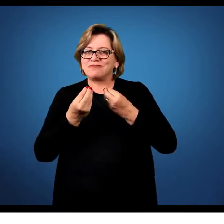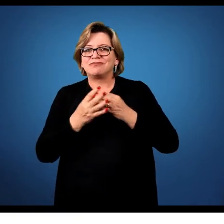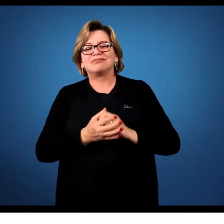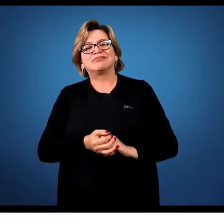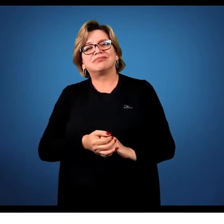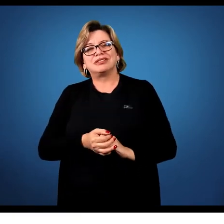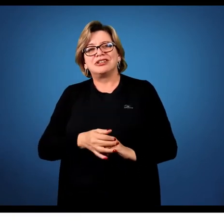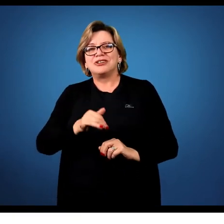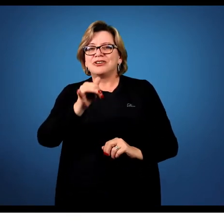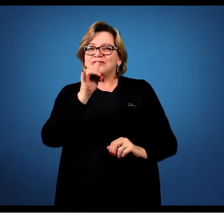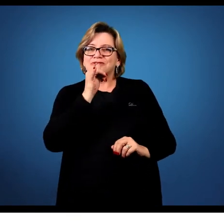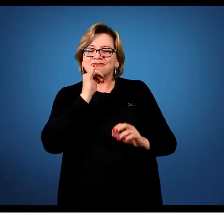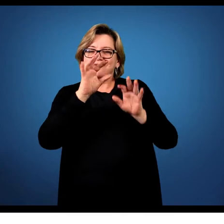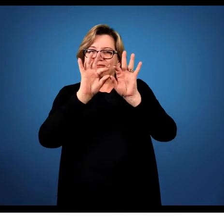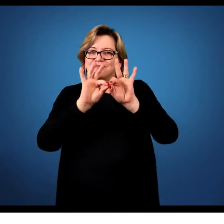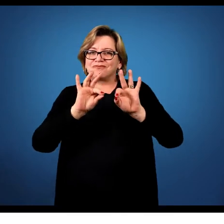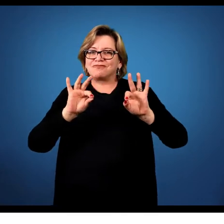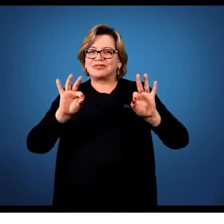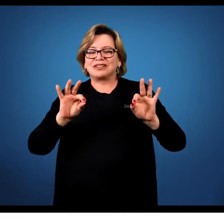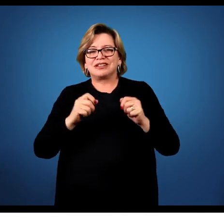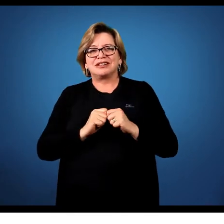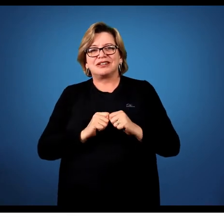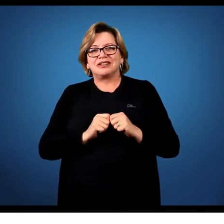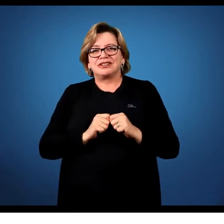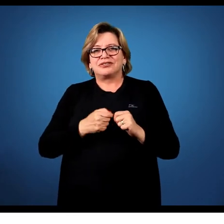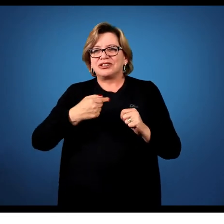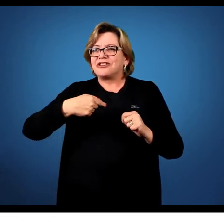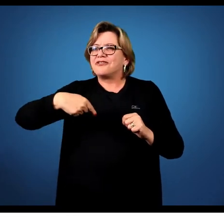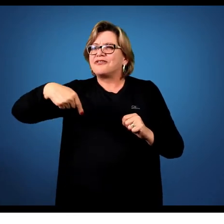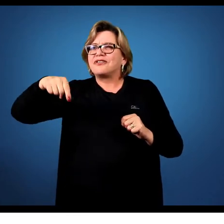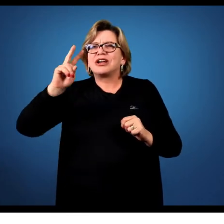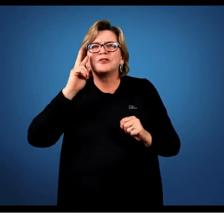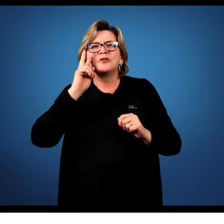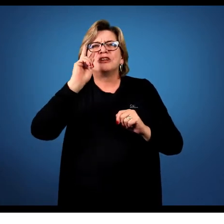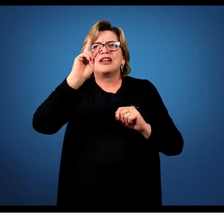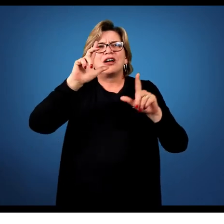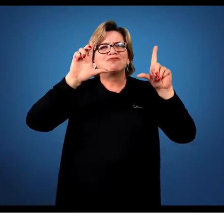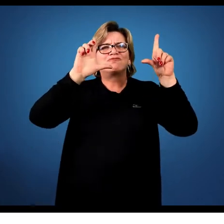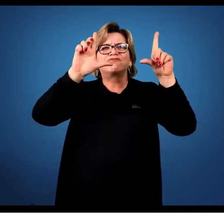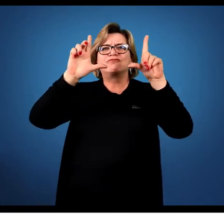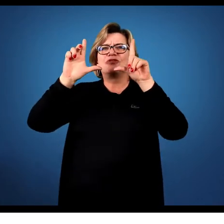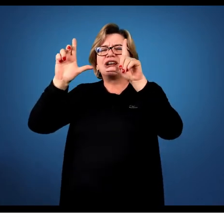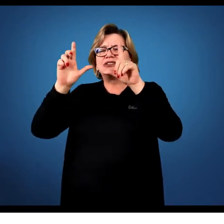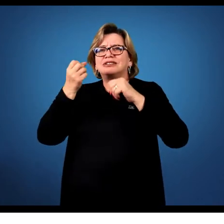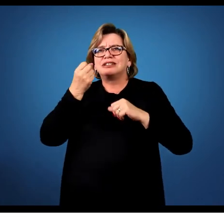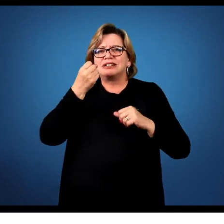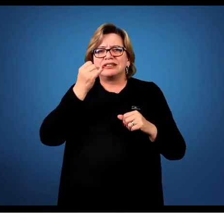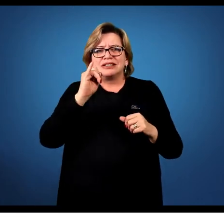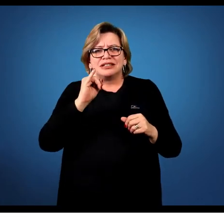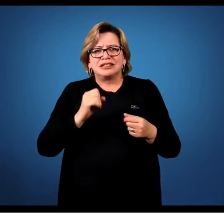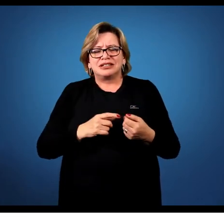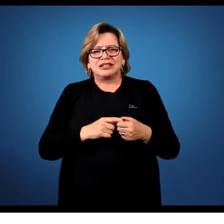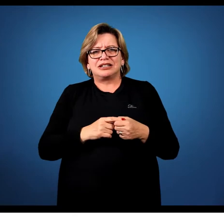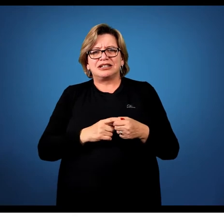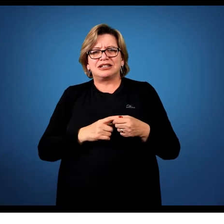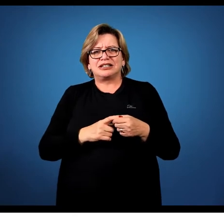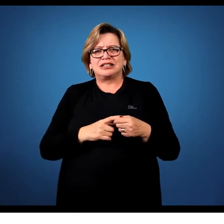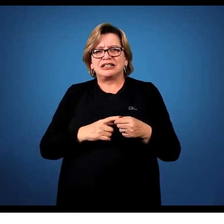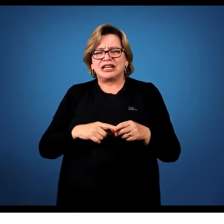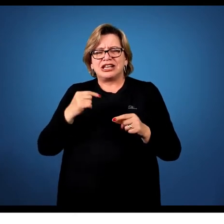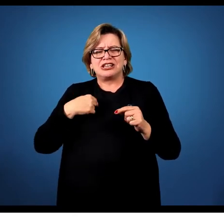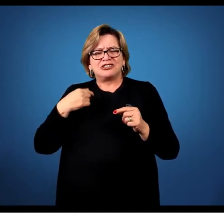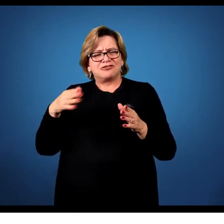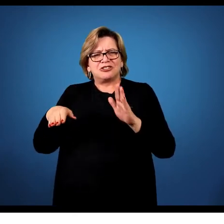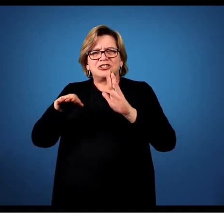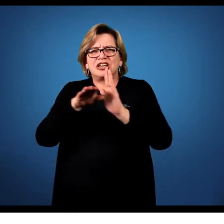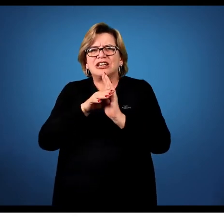um exemplo muito simples, você vai para uma galeria para olhar obras, se você chega já com uma pré-definição